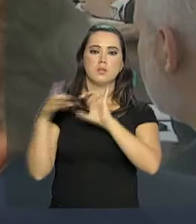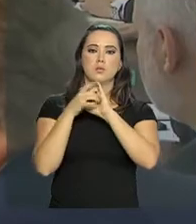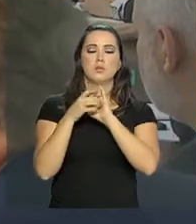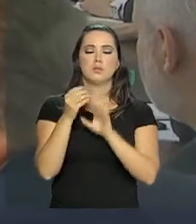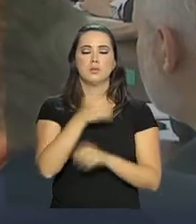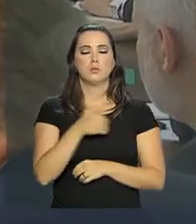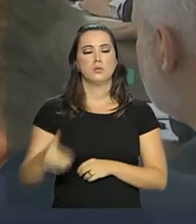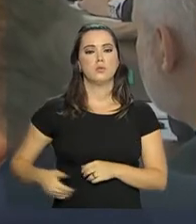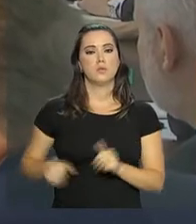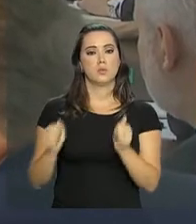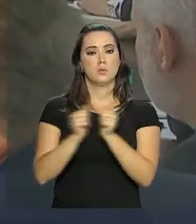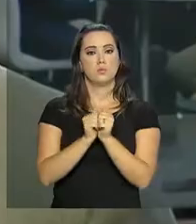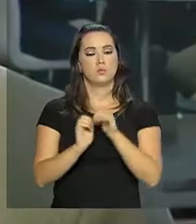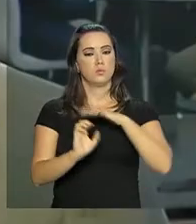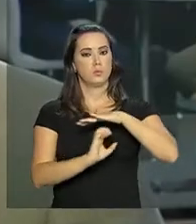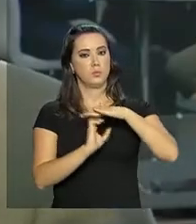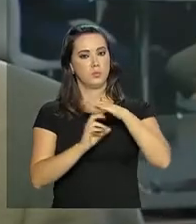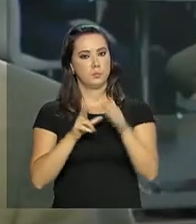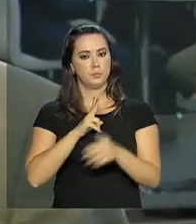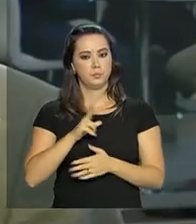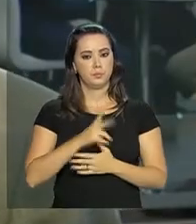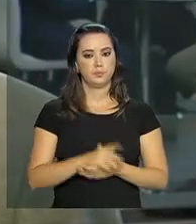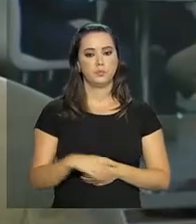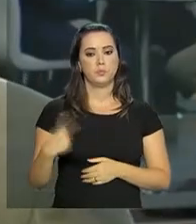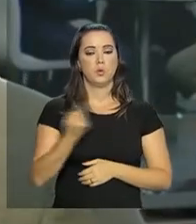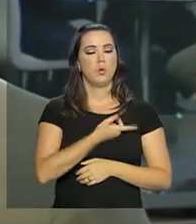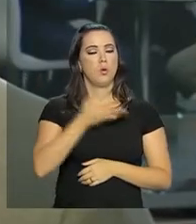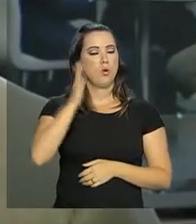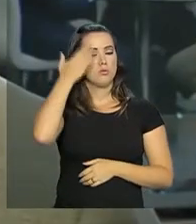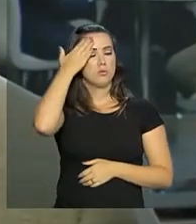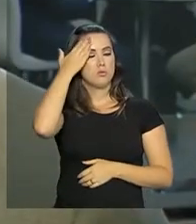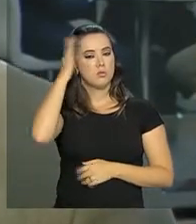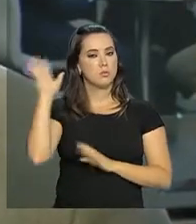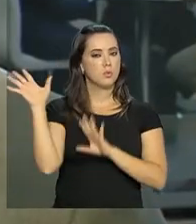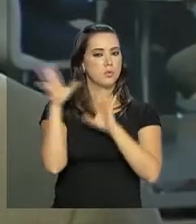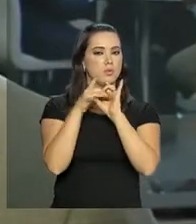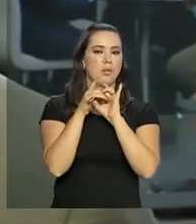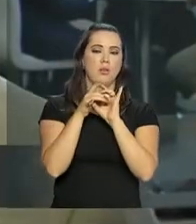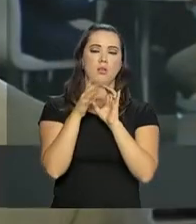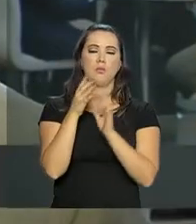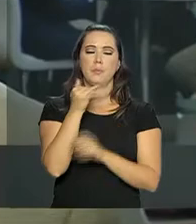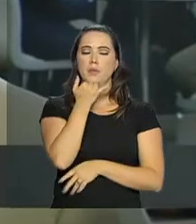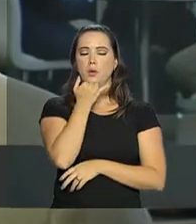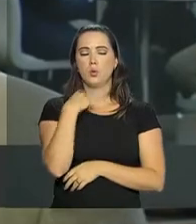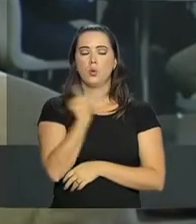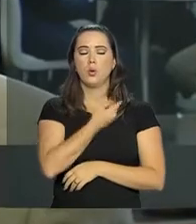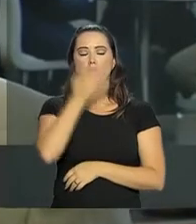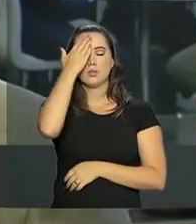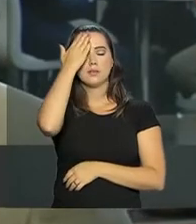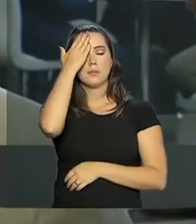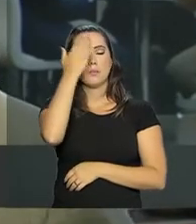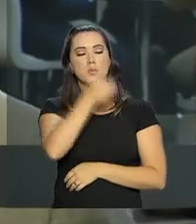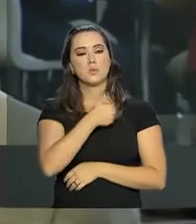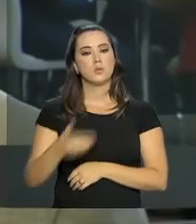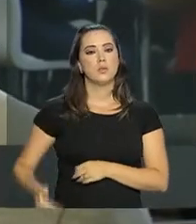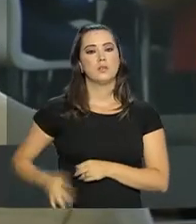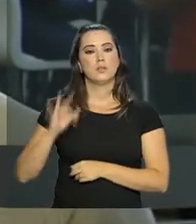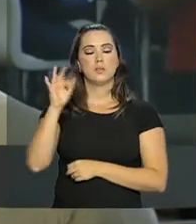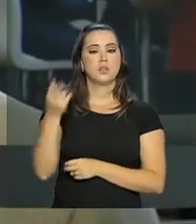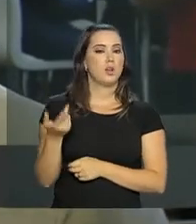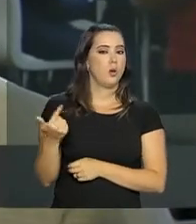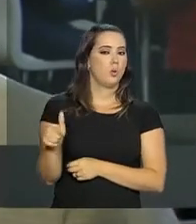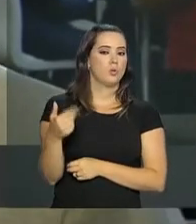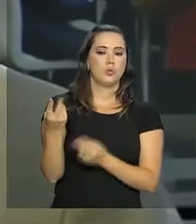Estado com a iniciativa privada. Todos nós sabemos que a União não tem recurso suficiente para bancar toda a